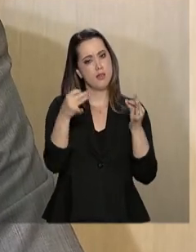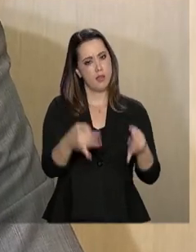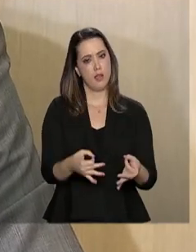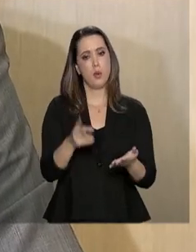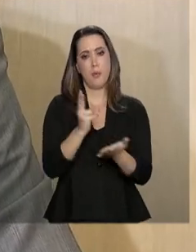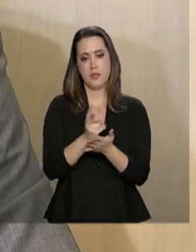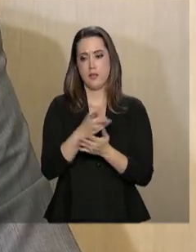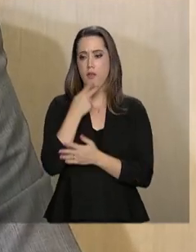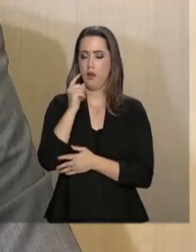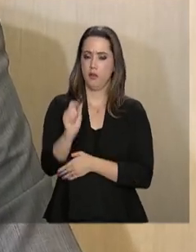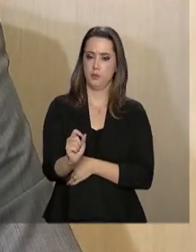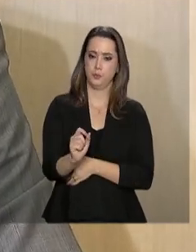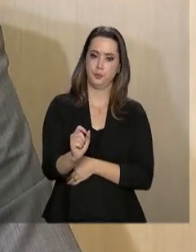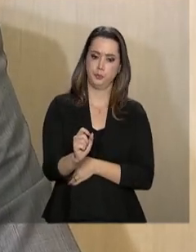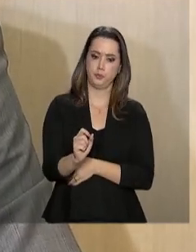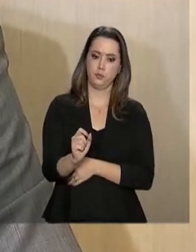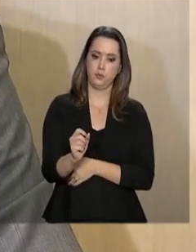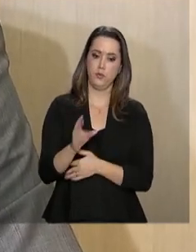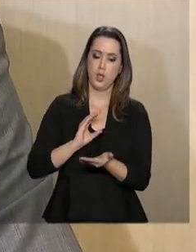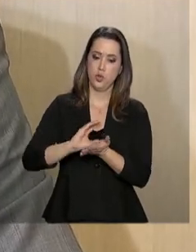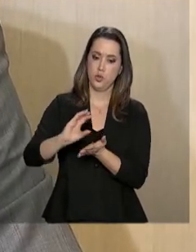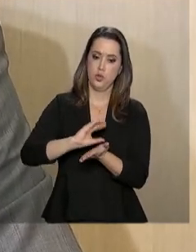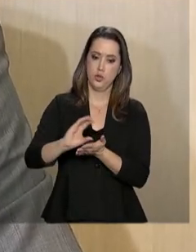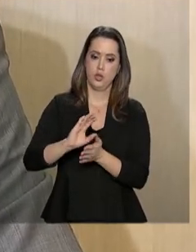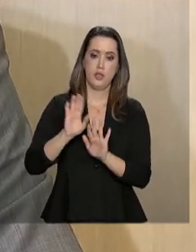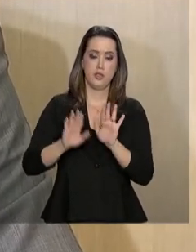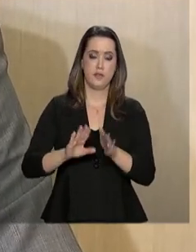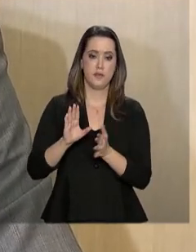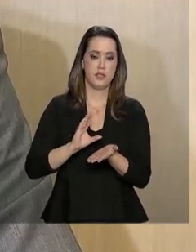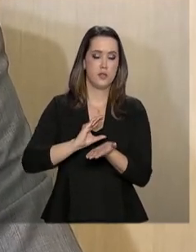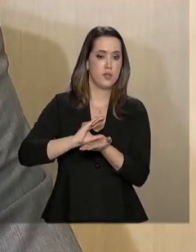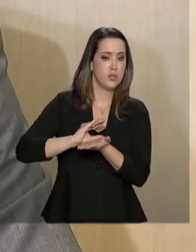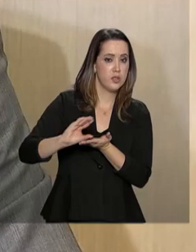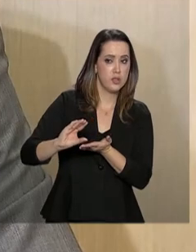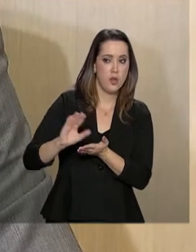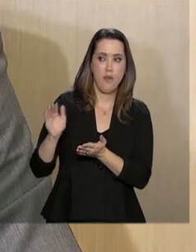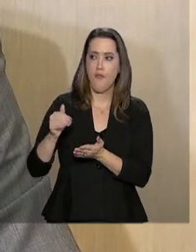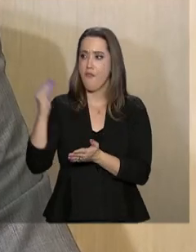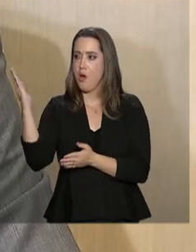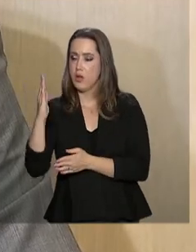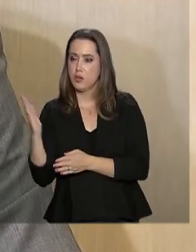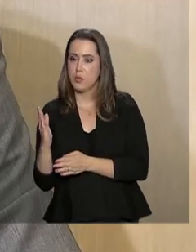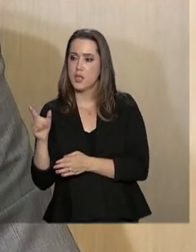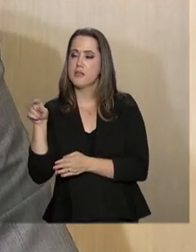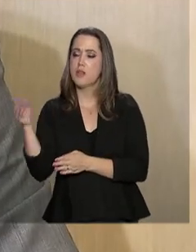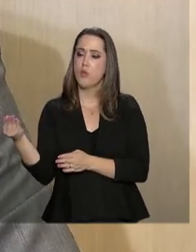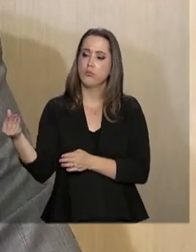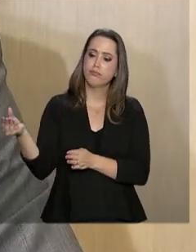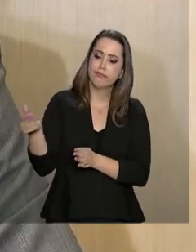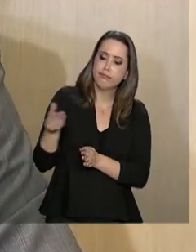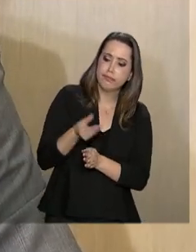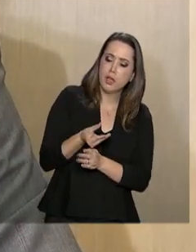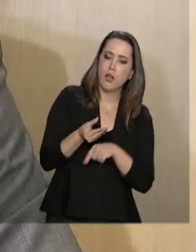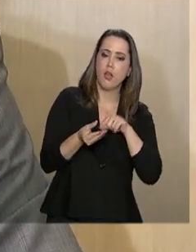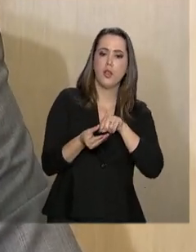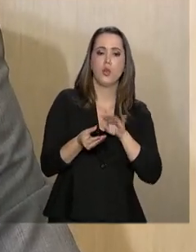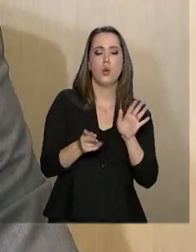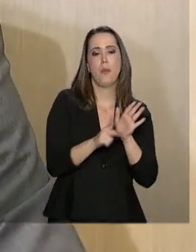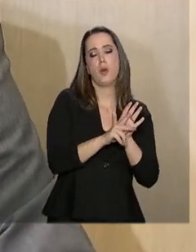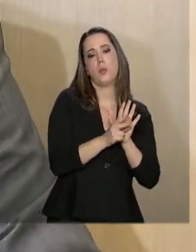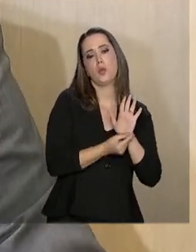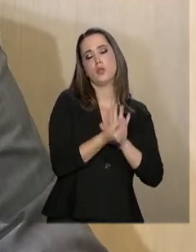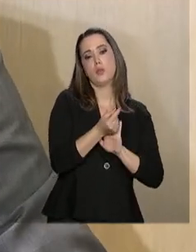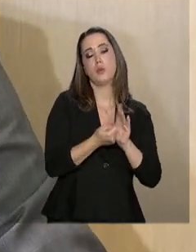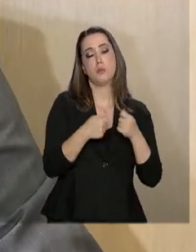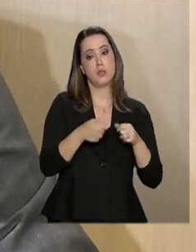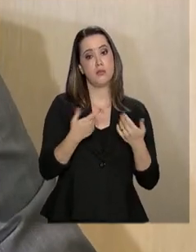ainda que você esteja falando de recursos, em certos casos recursos de fontes estrangeiras ou mesmo nacionais que não recursos orçamentários,